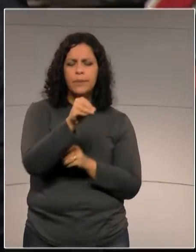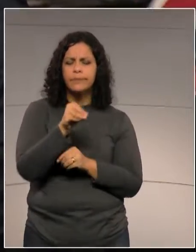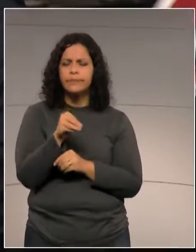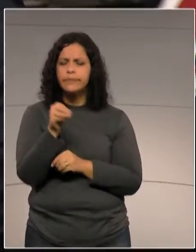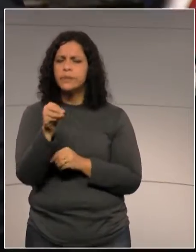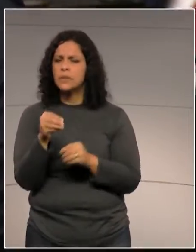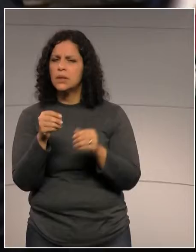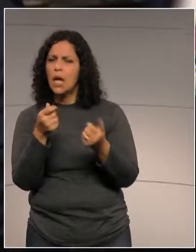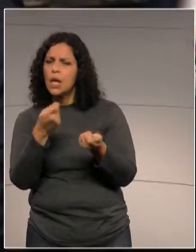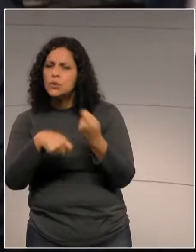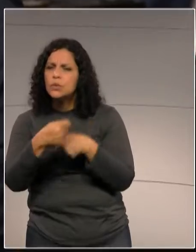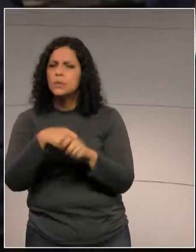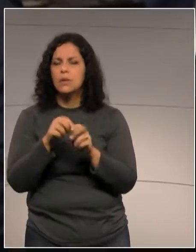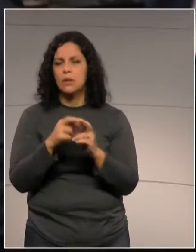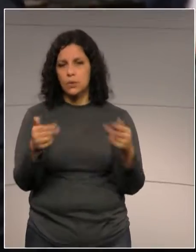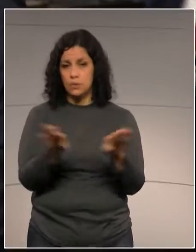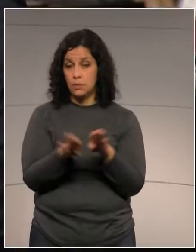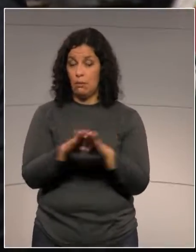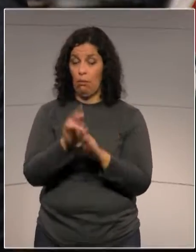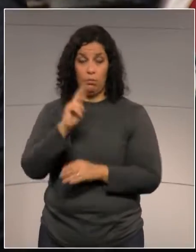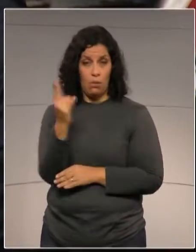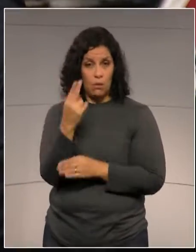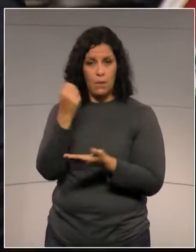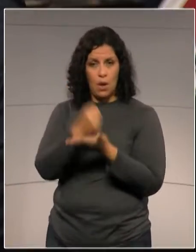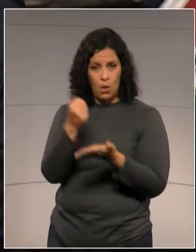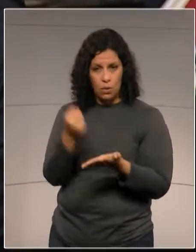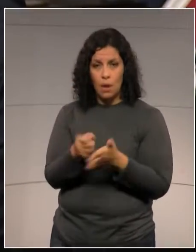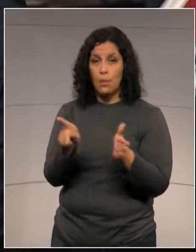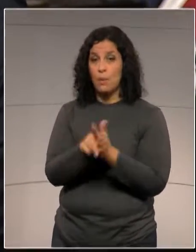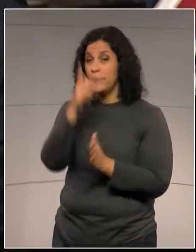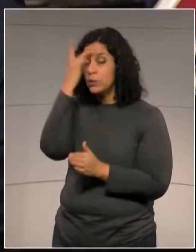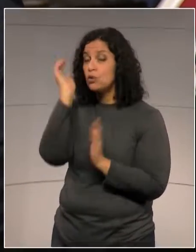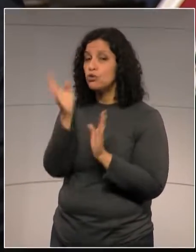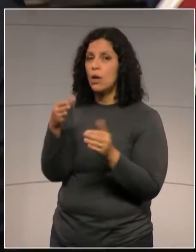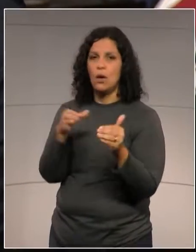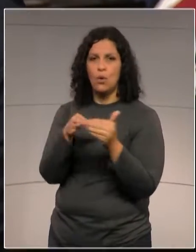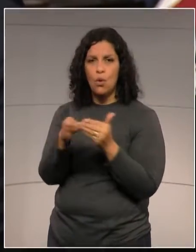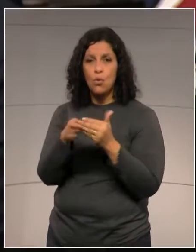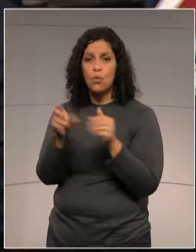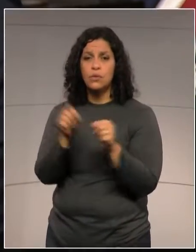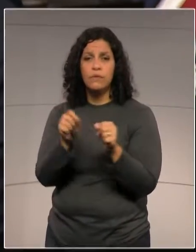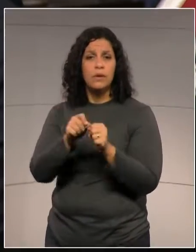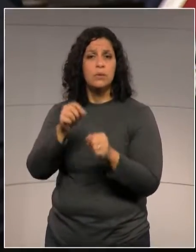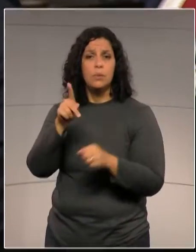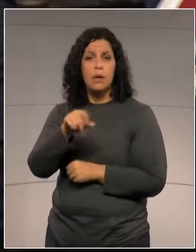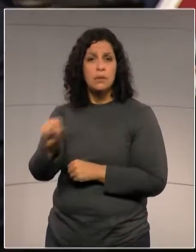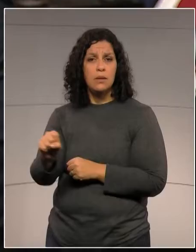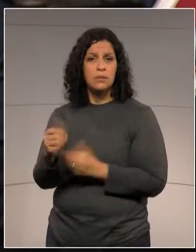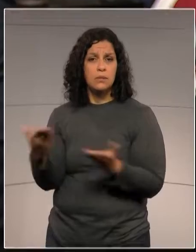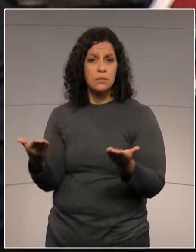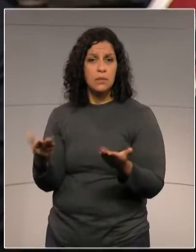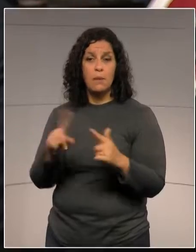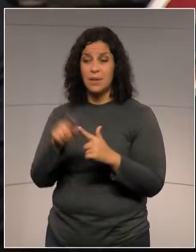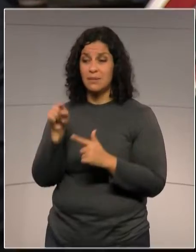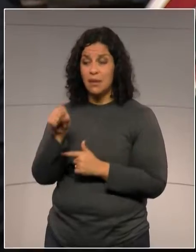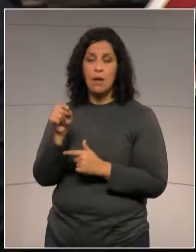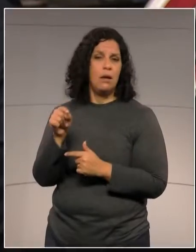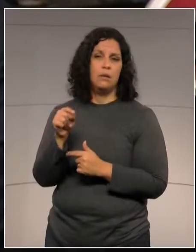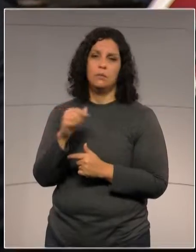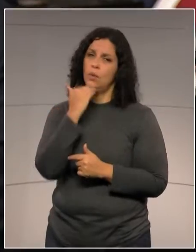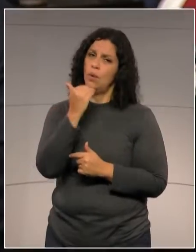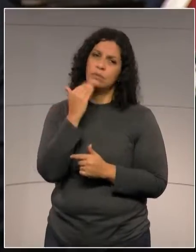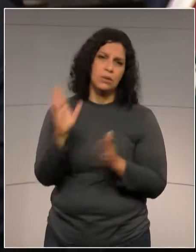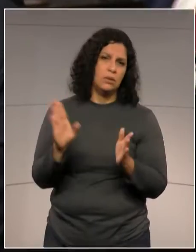coisas. Então, se não é possível contratar funcionários concursados, que se faça um PSS, mas essa situação realmente